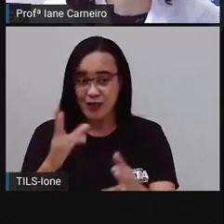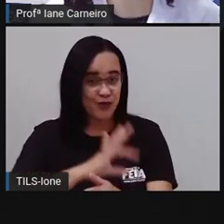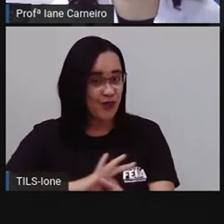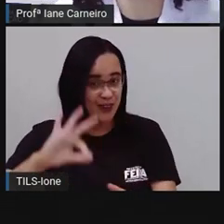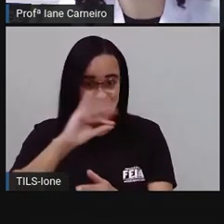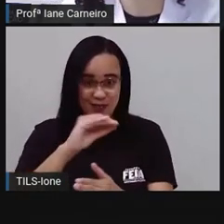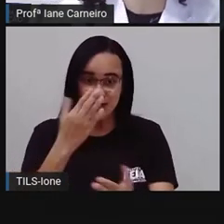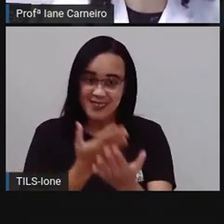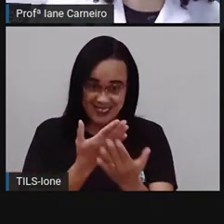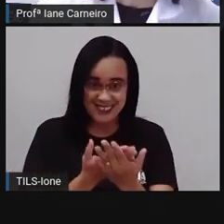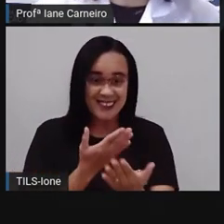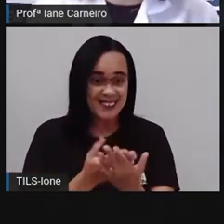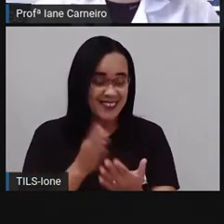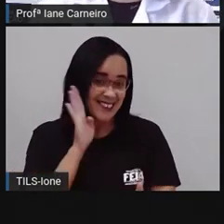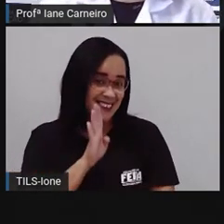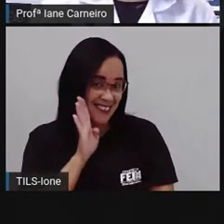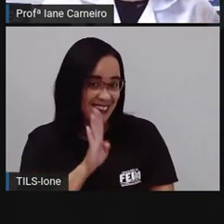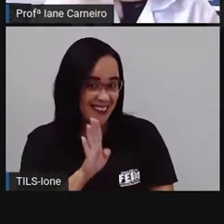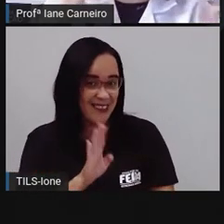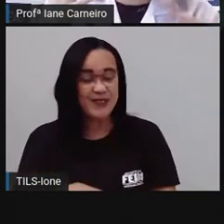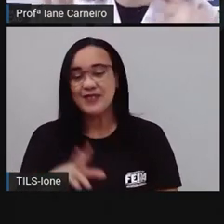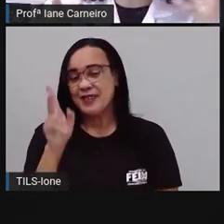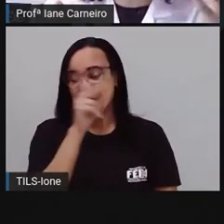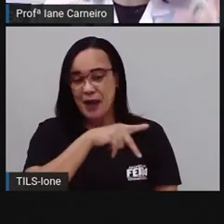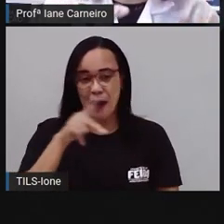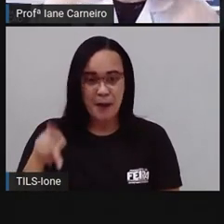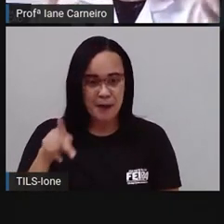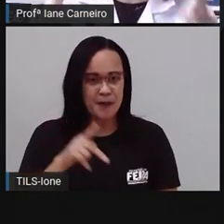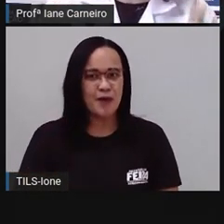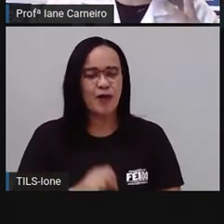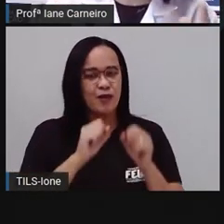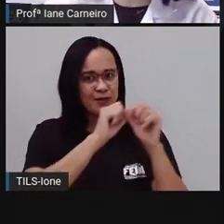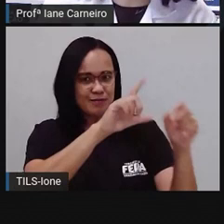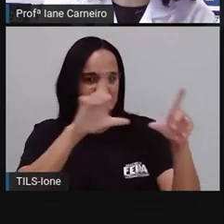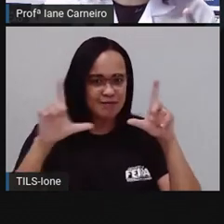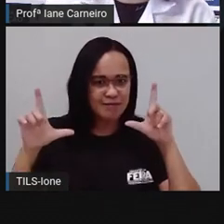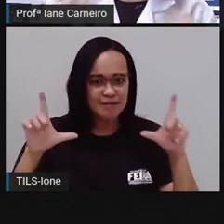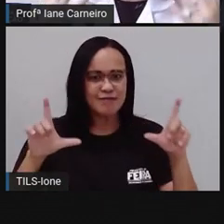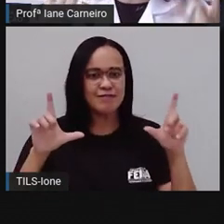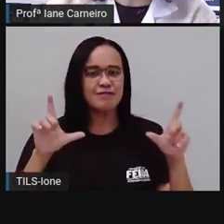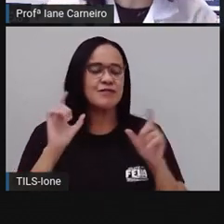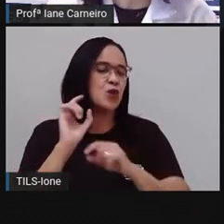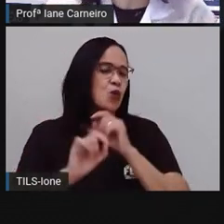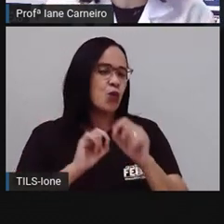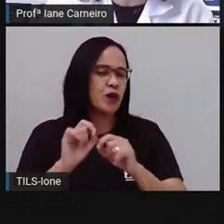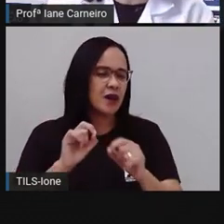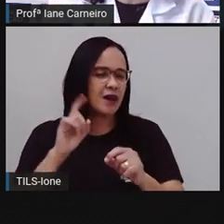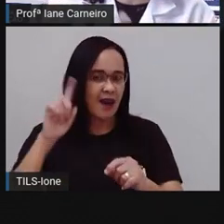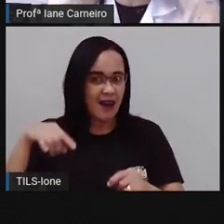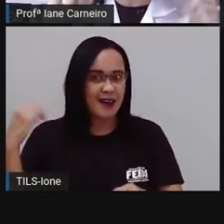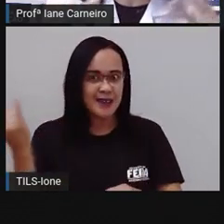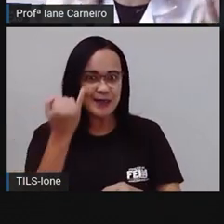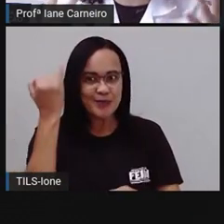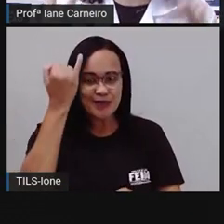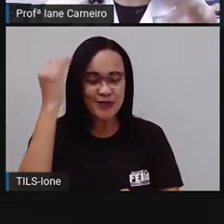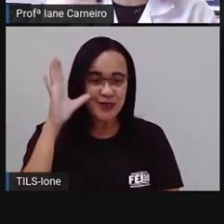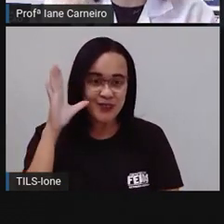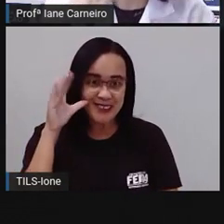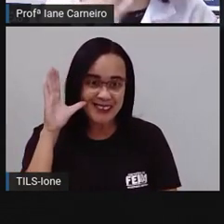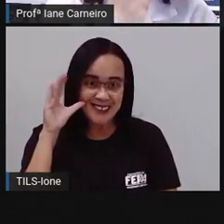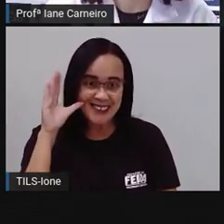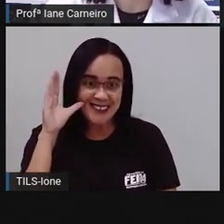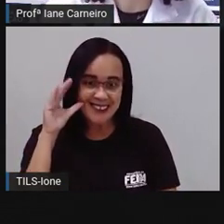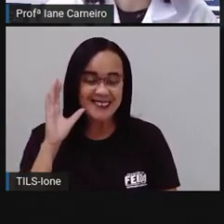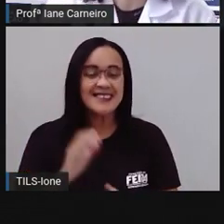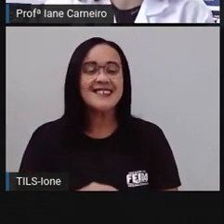Mas todas as aulas sempre destaca para vocês algo bem interessante, né? Para que vocês de fato